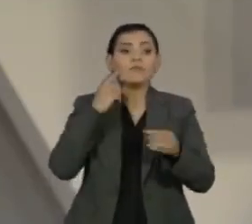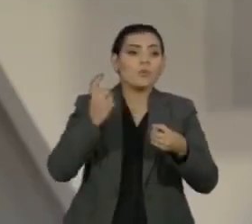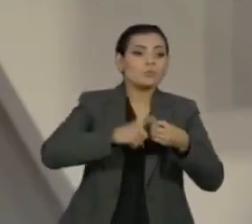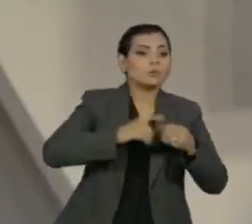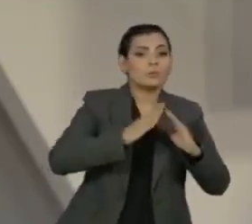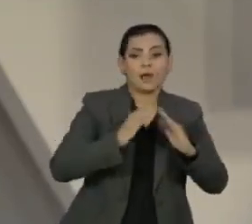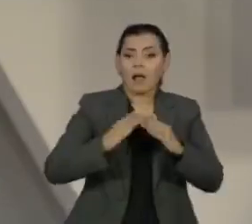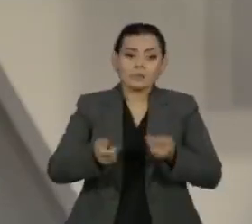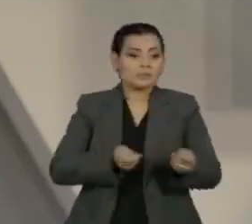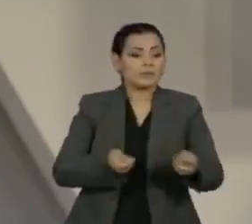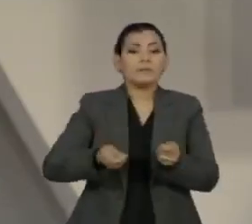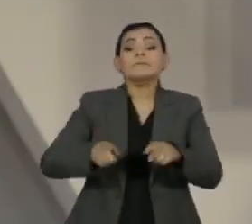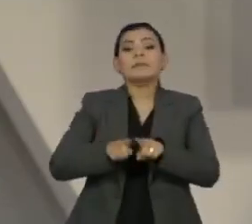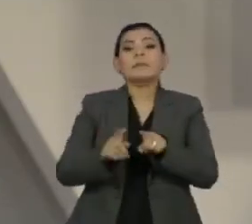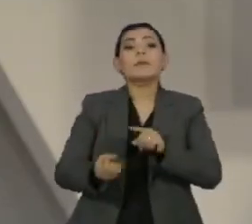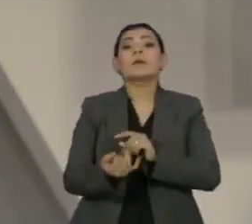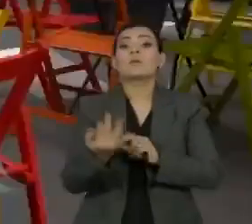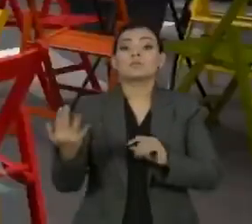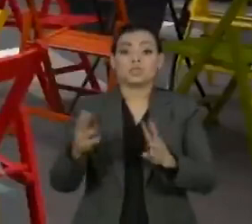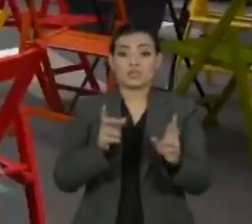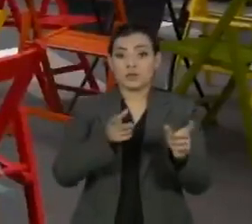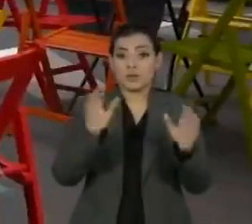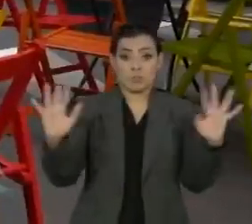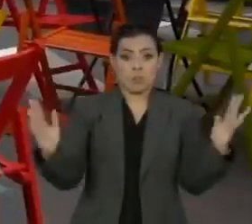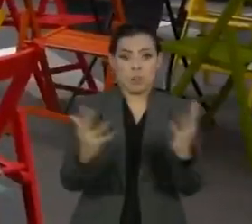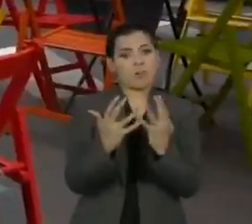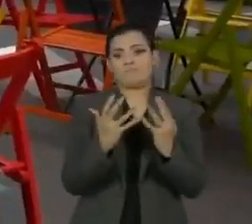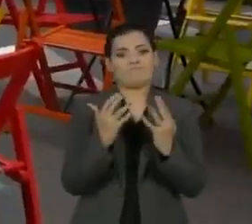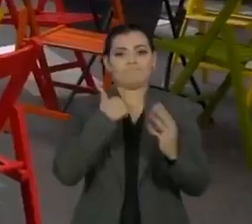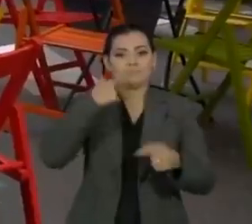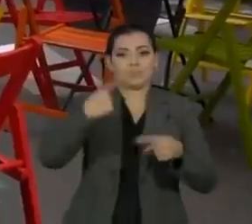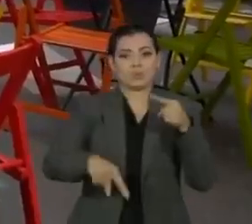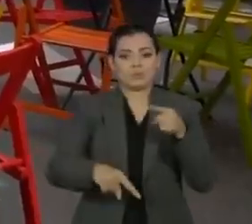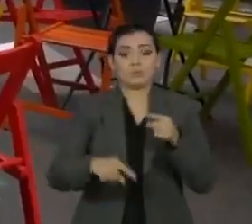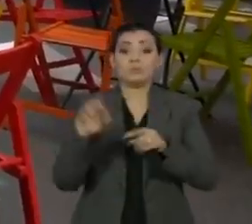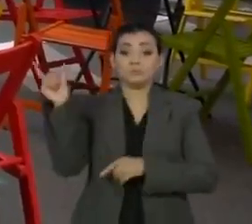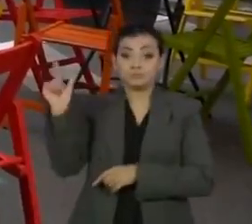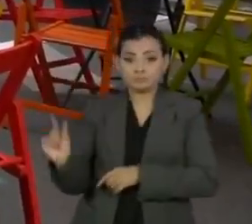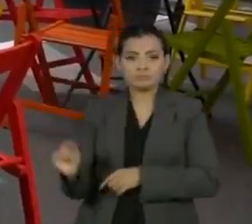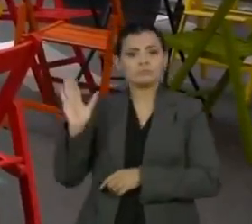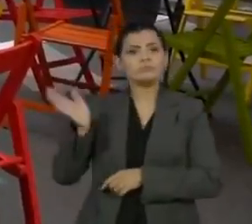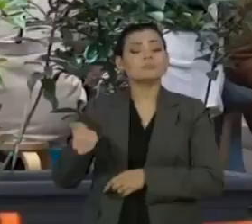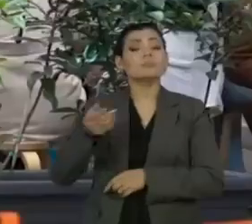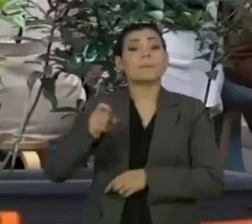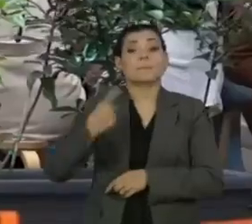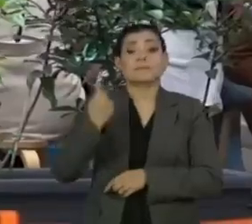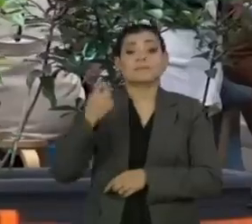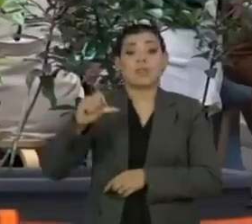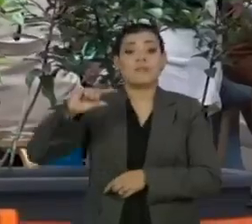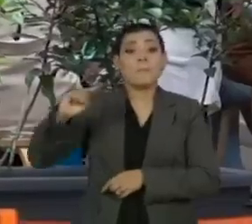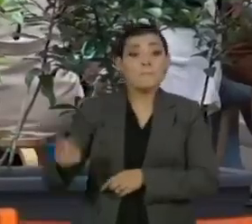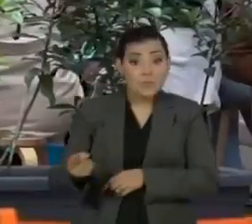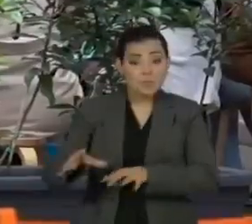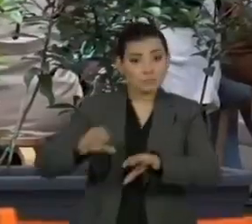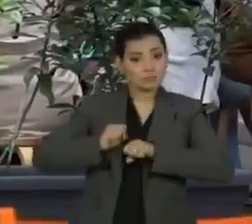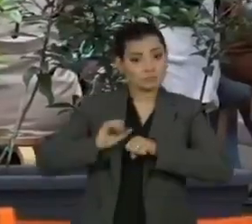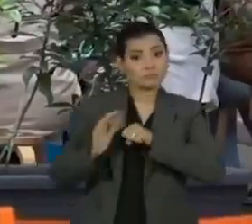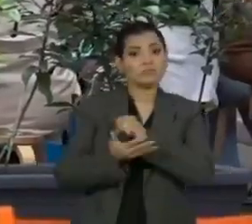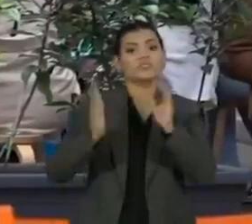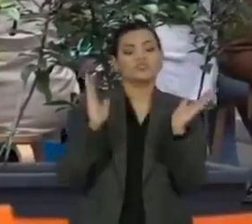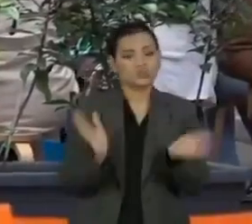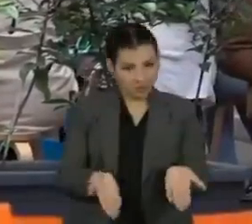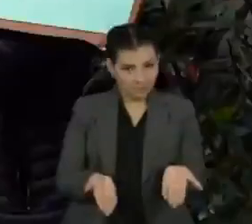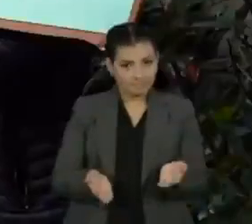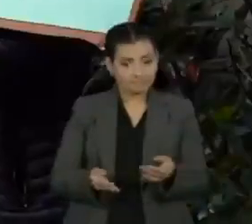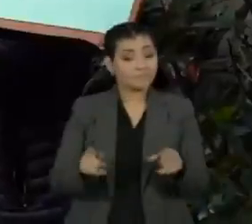recolher e limites para grandes reuniões. A Itália registrou mais de 19 mil novos casos confirmados de